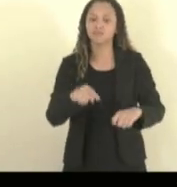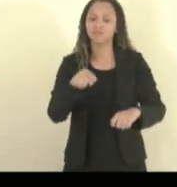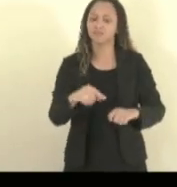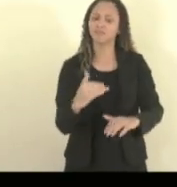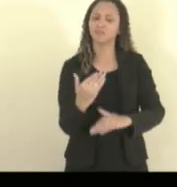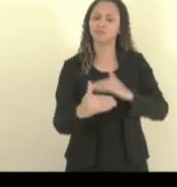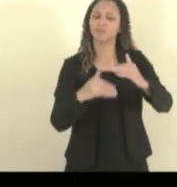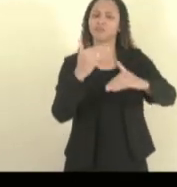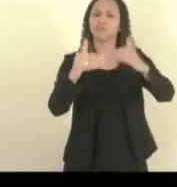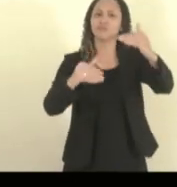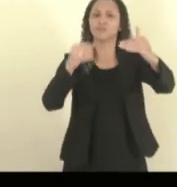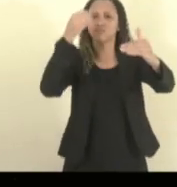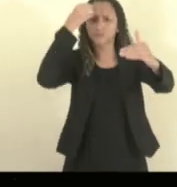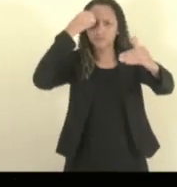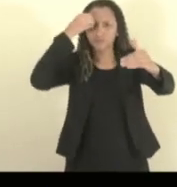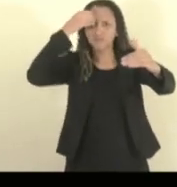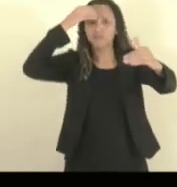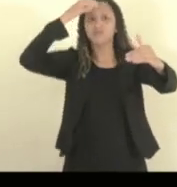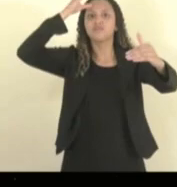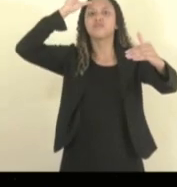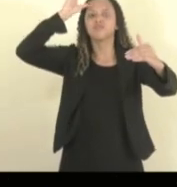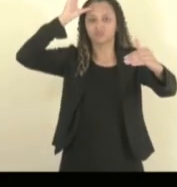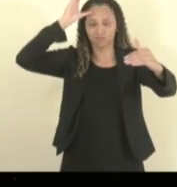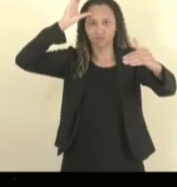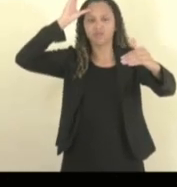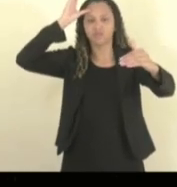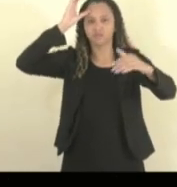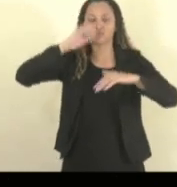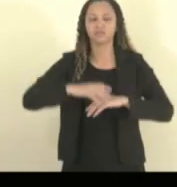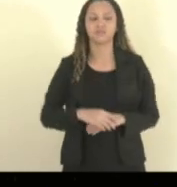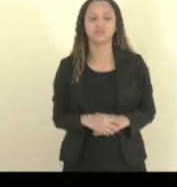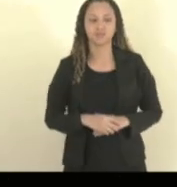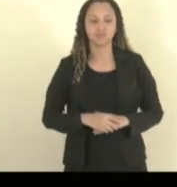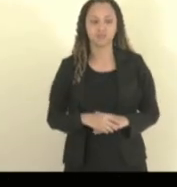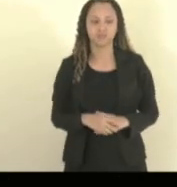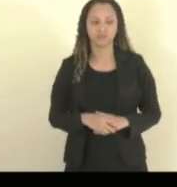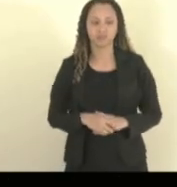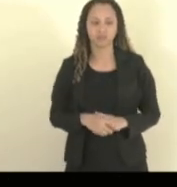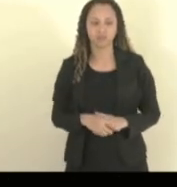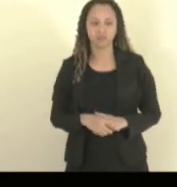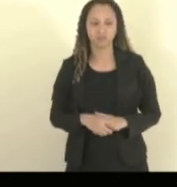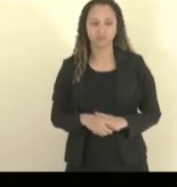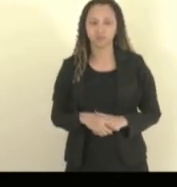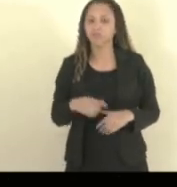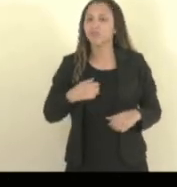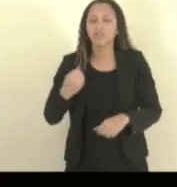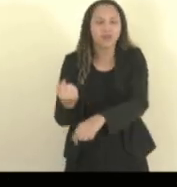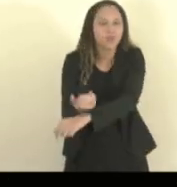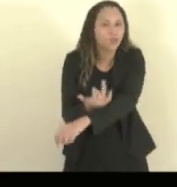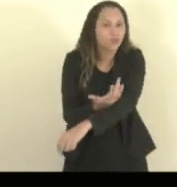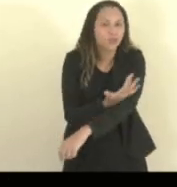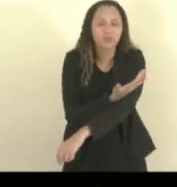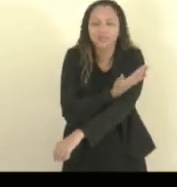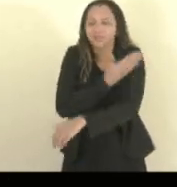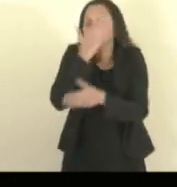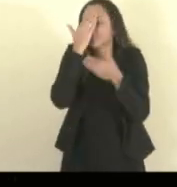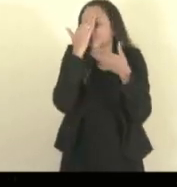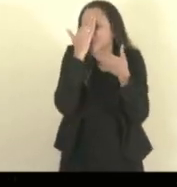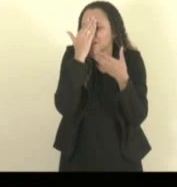própria produção ou a sua construção. Paulo Freire. Muito emocionada, agradecida